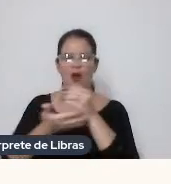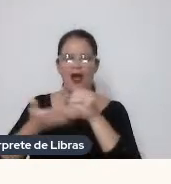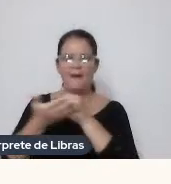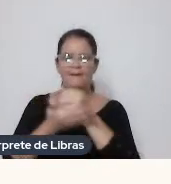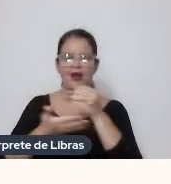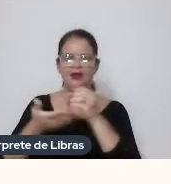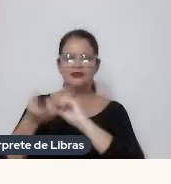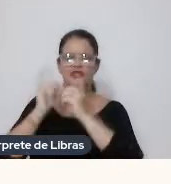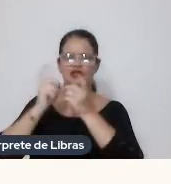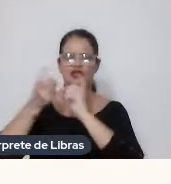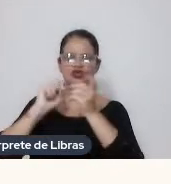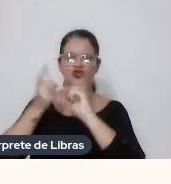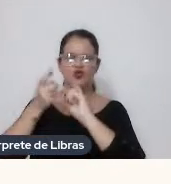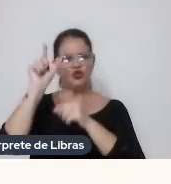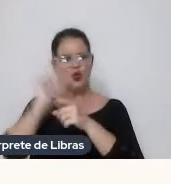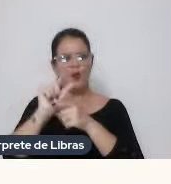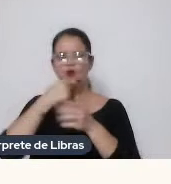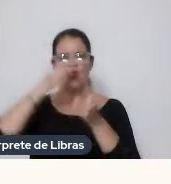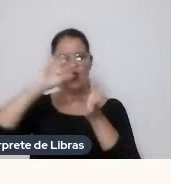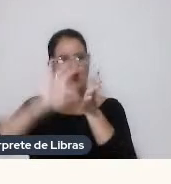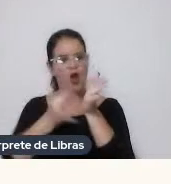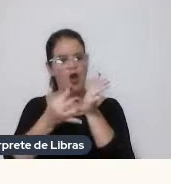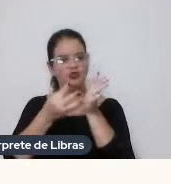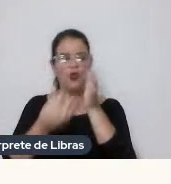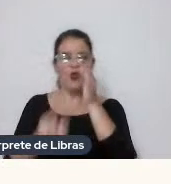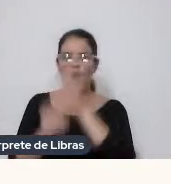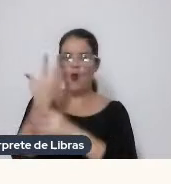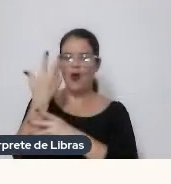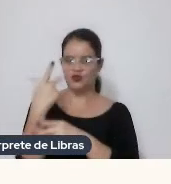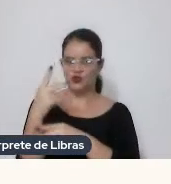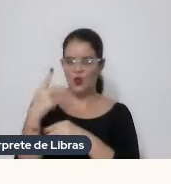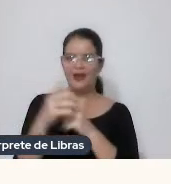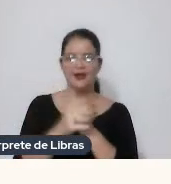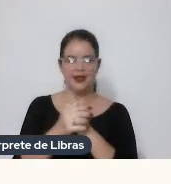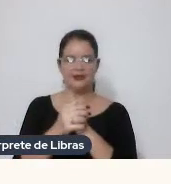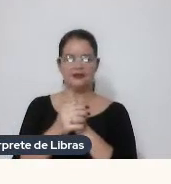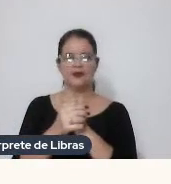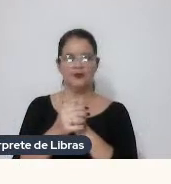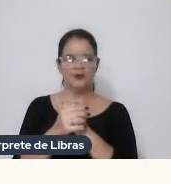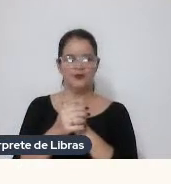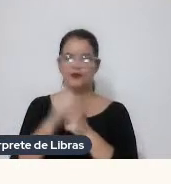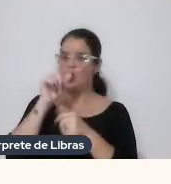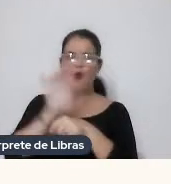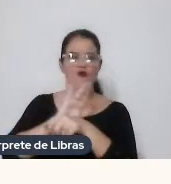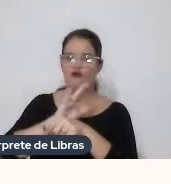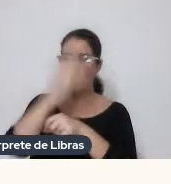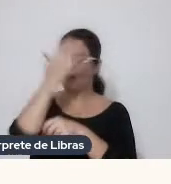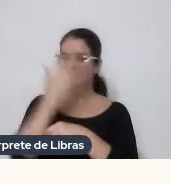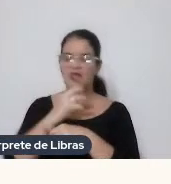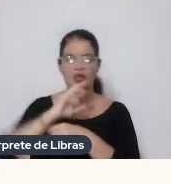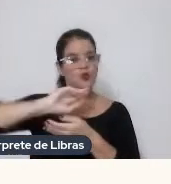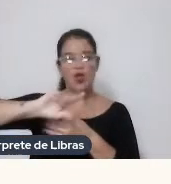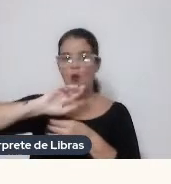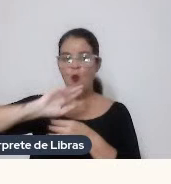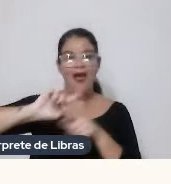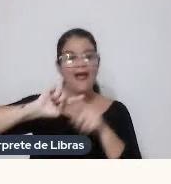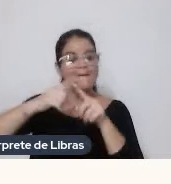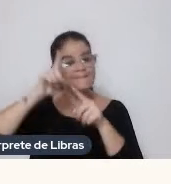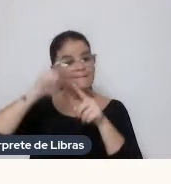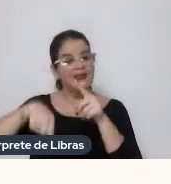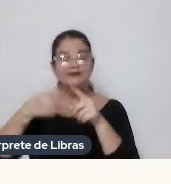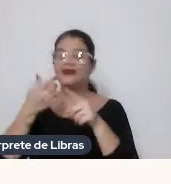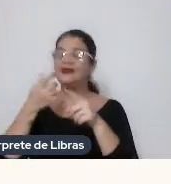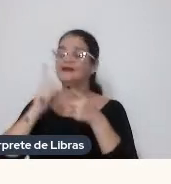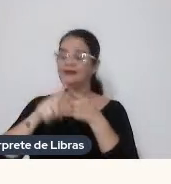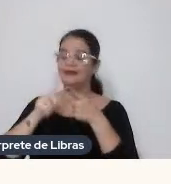discute um pouco Um autor Com a sua criação Não é um filme sério Mas ele é também